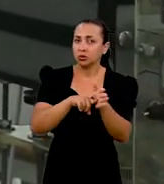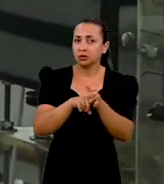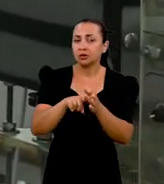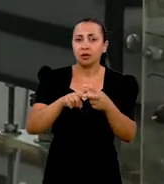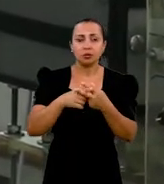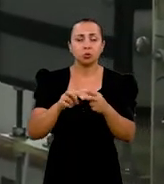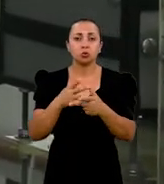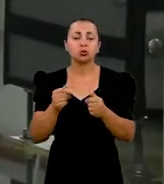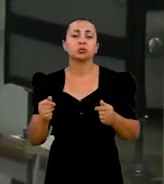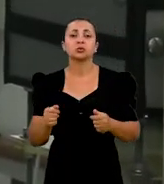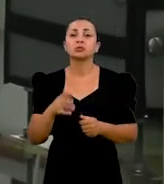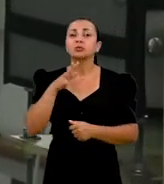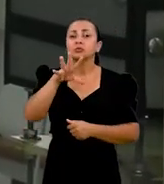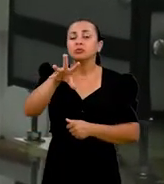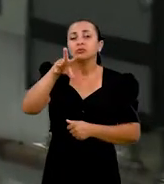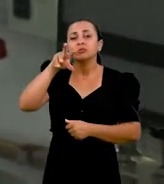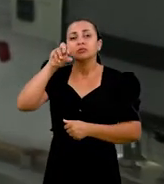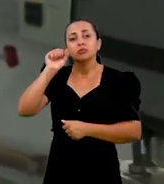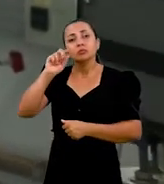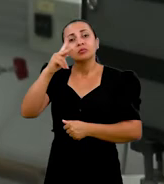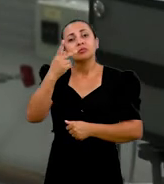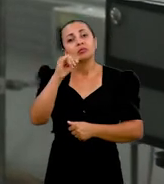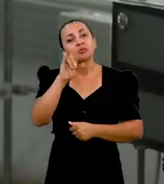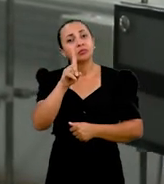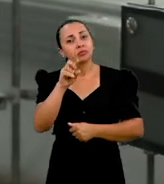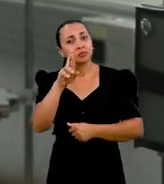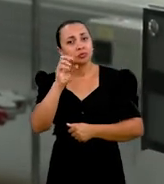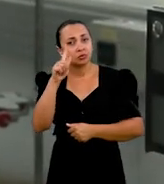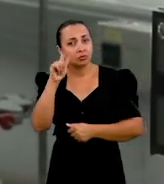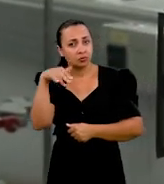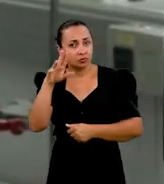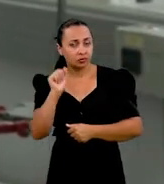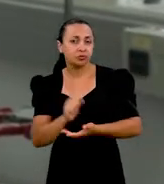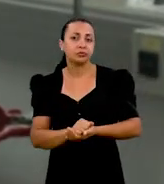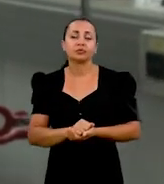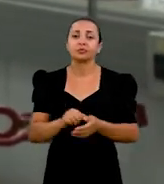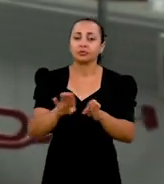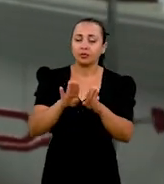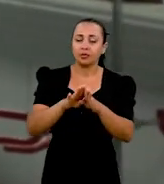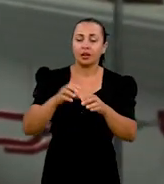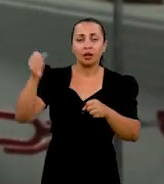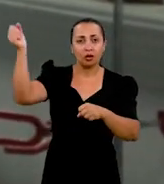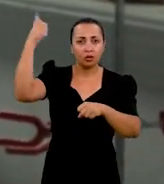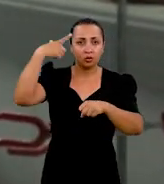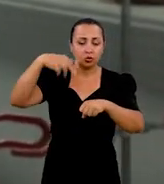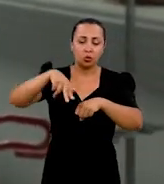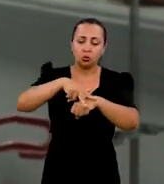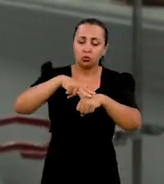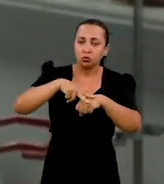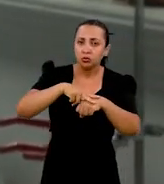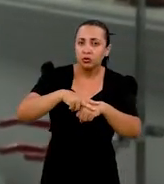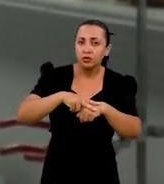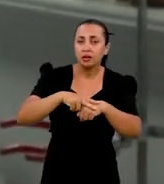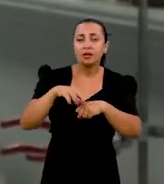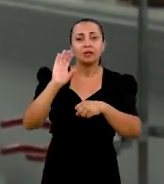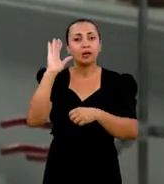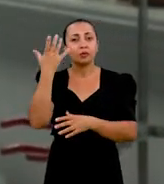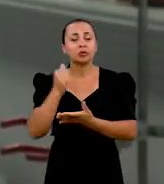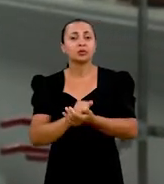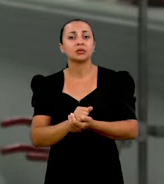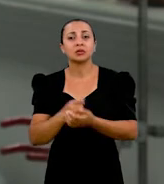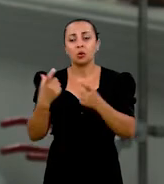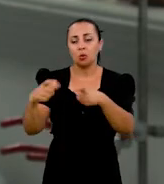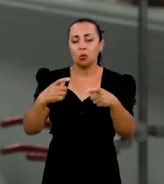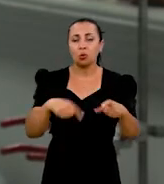da pesquisa, é a produção de hidrogênio. Então, é um material sólido que é ativo sobre radiação solar em que em sua superfície